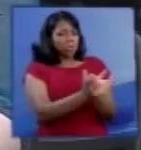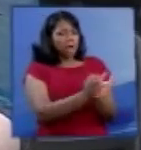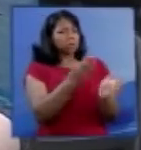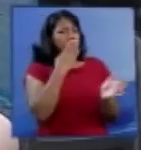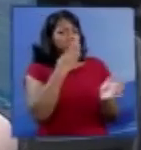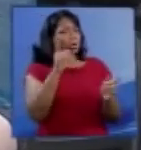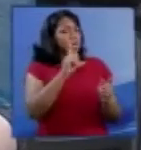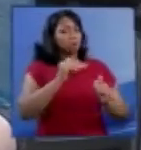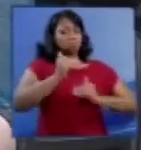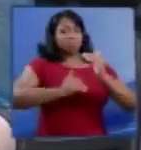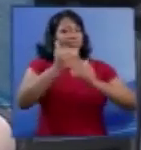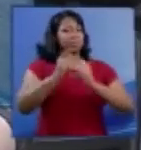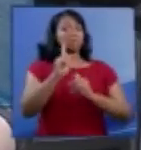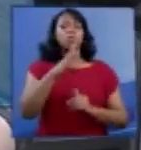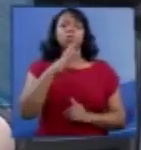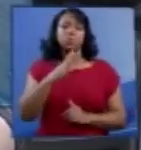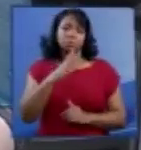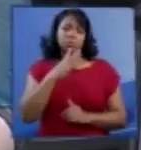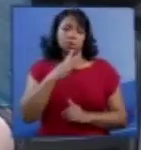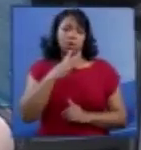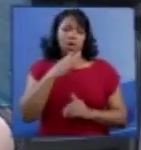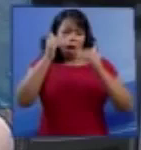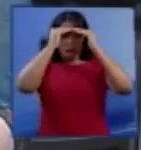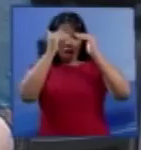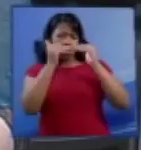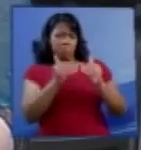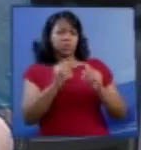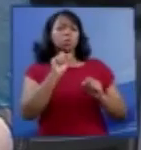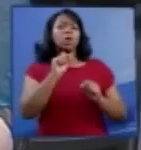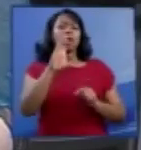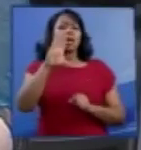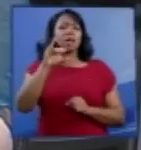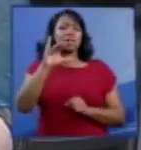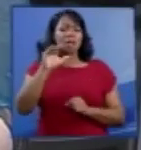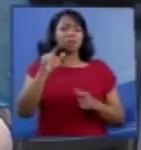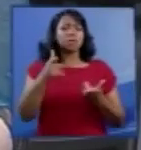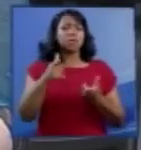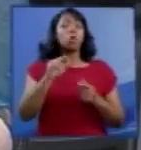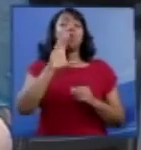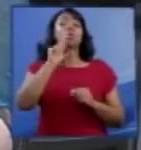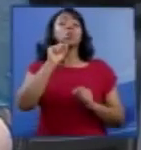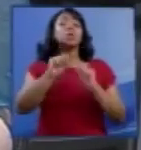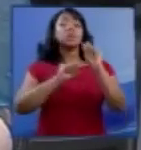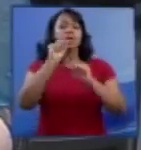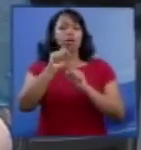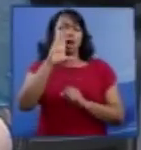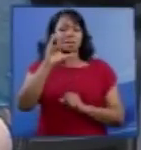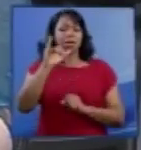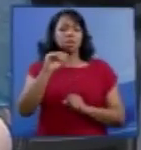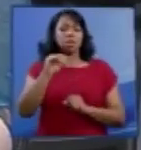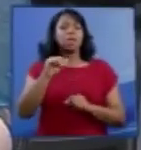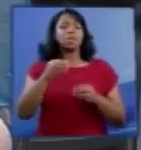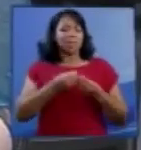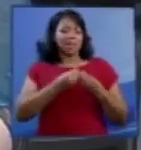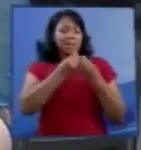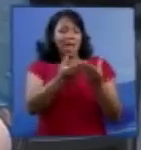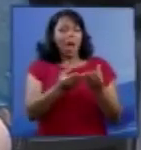também de conhecer a respeito da ciência e o que a ciência propõe como vida.